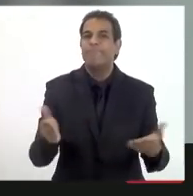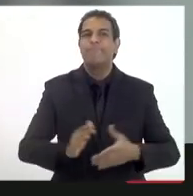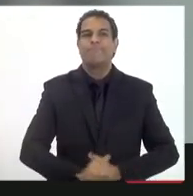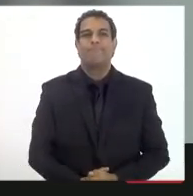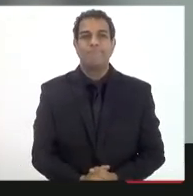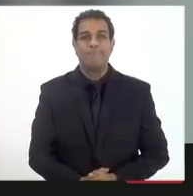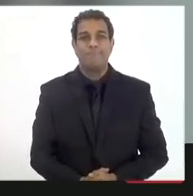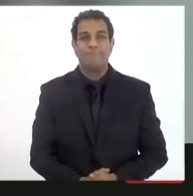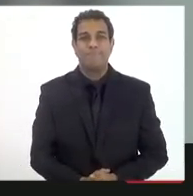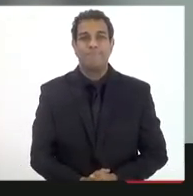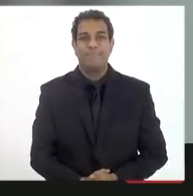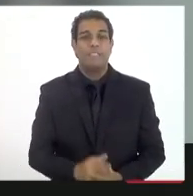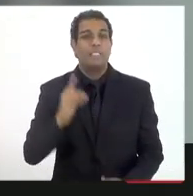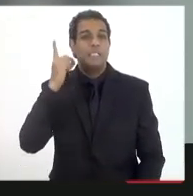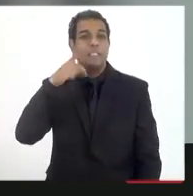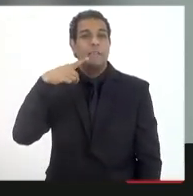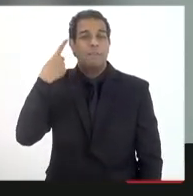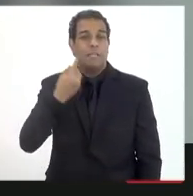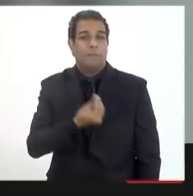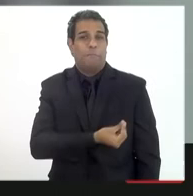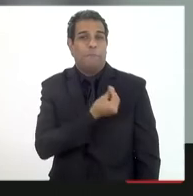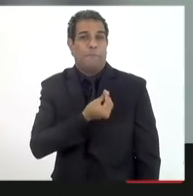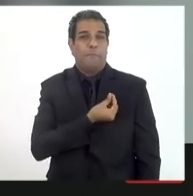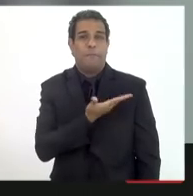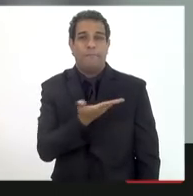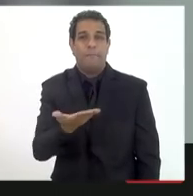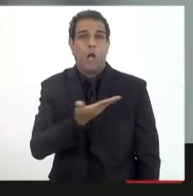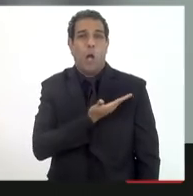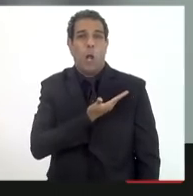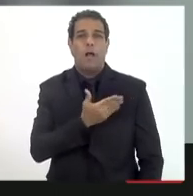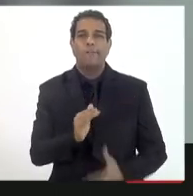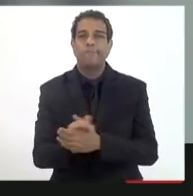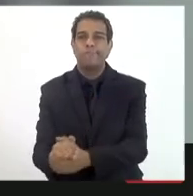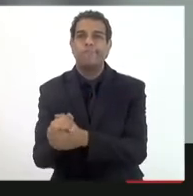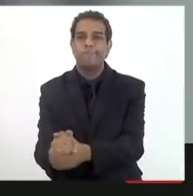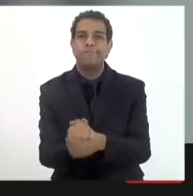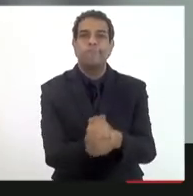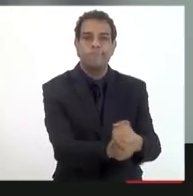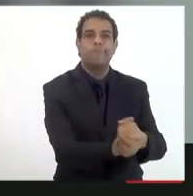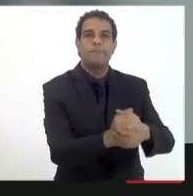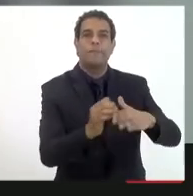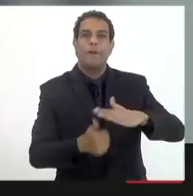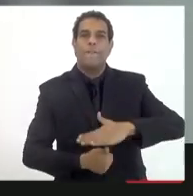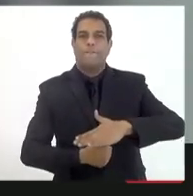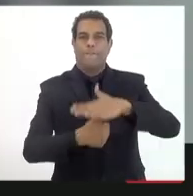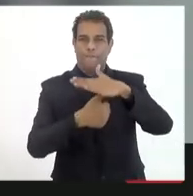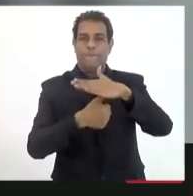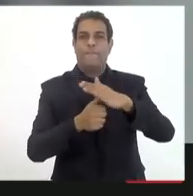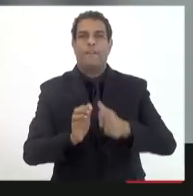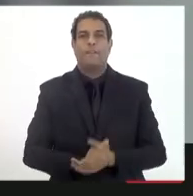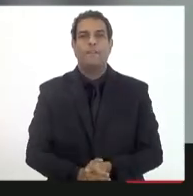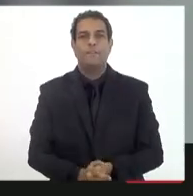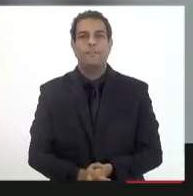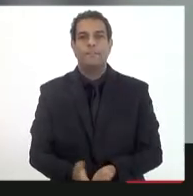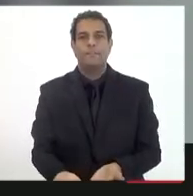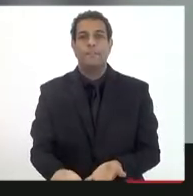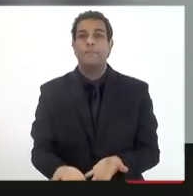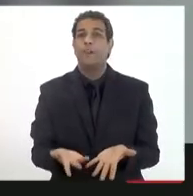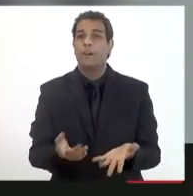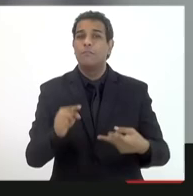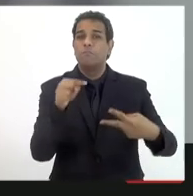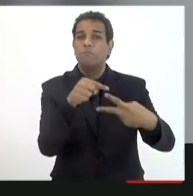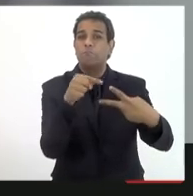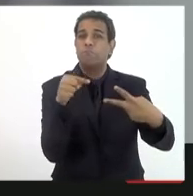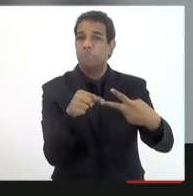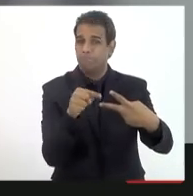deputado Alessandro Molon que também presente colegas reitores eu vou eu vou tentar chamar a atenção para